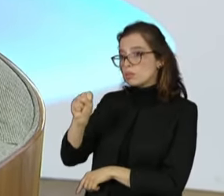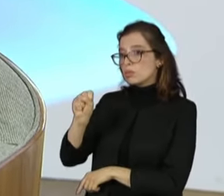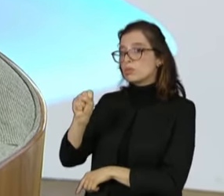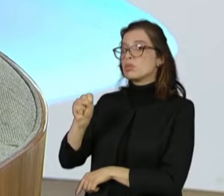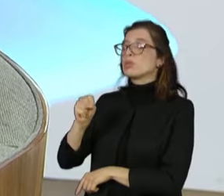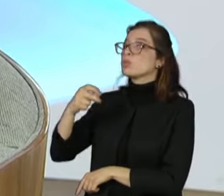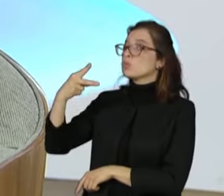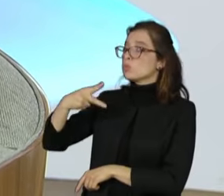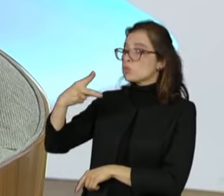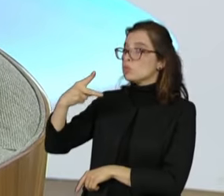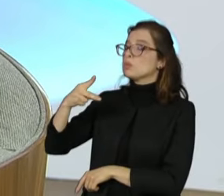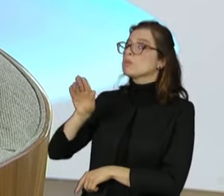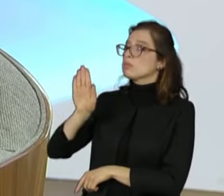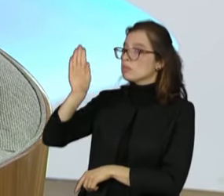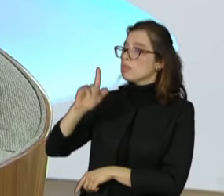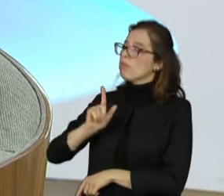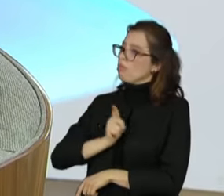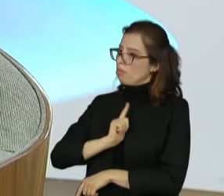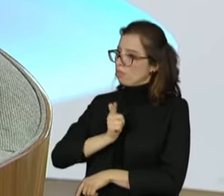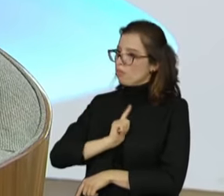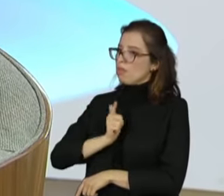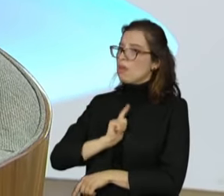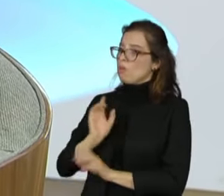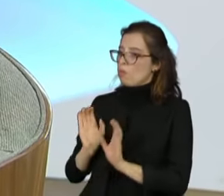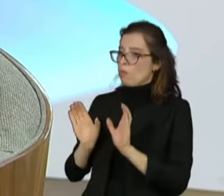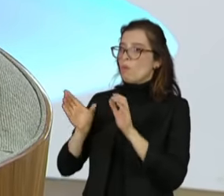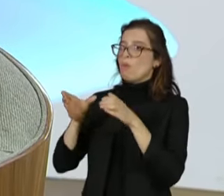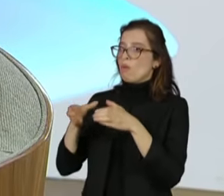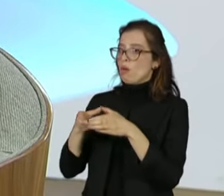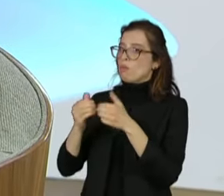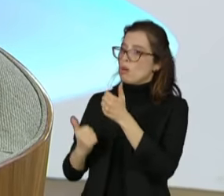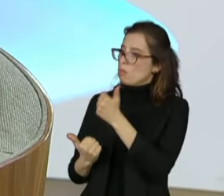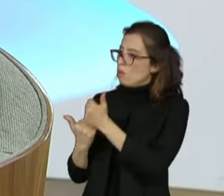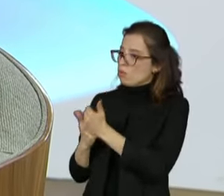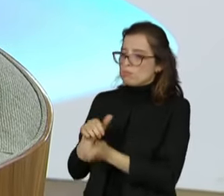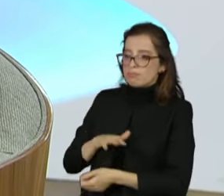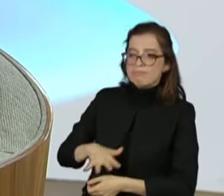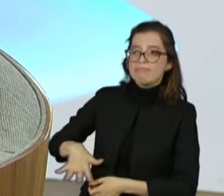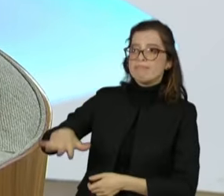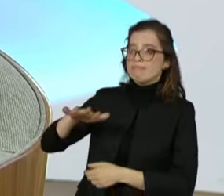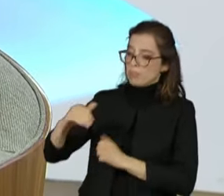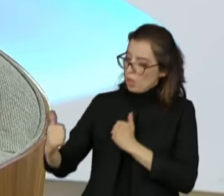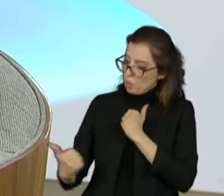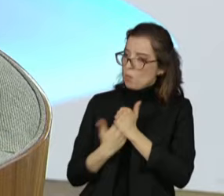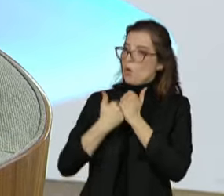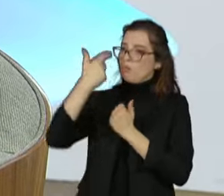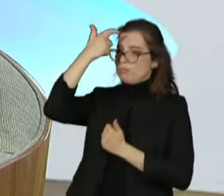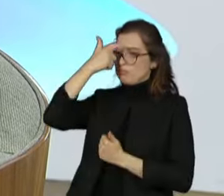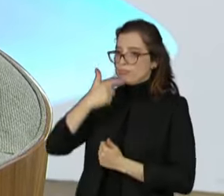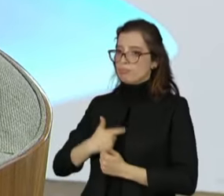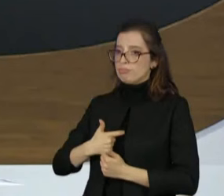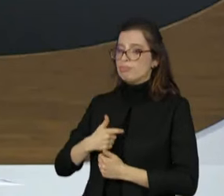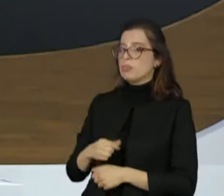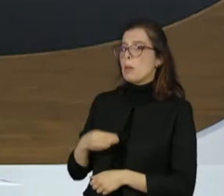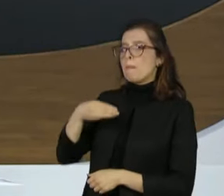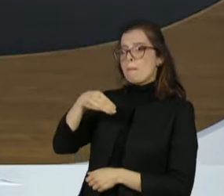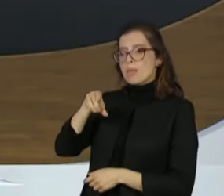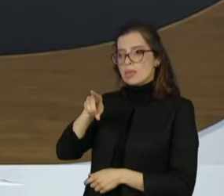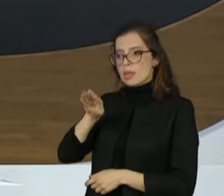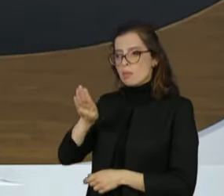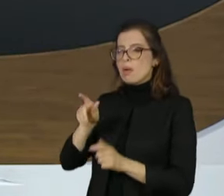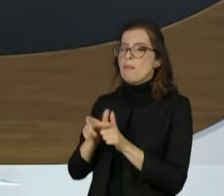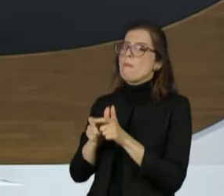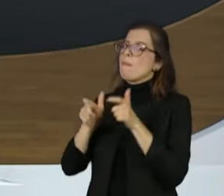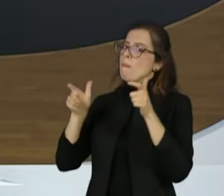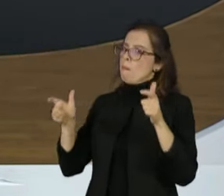Não tenho dúvida que o MDB é o maior partido do Brasil, Vera. E óbvio que a gente não tem a unanimidade. Nunca tivemos e sabemos disso,